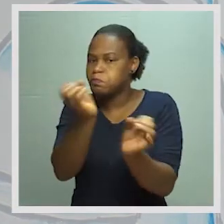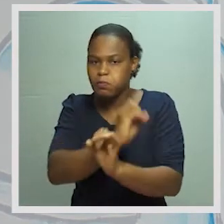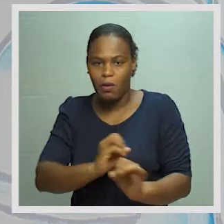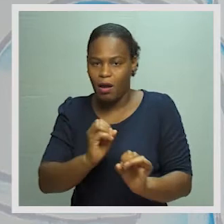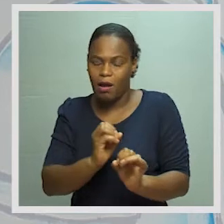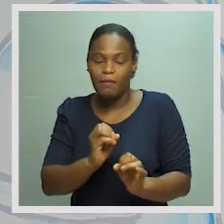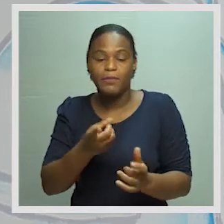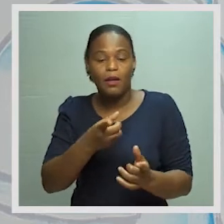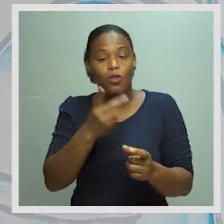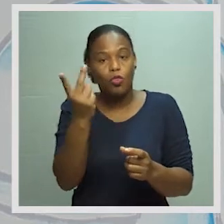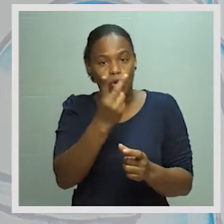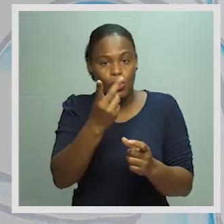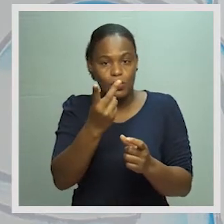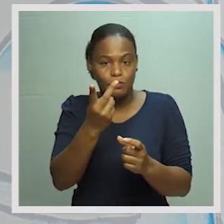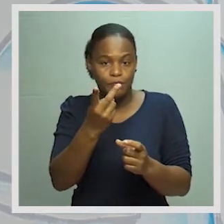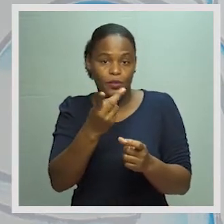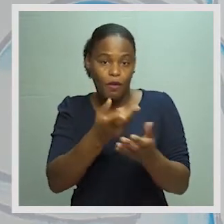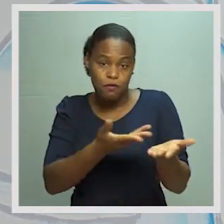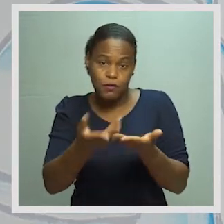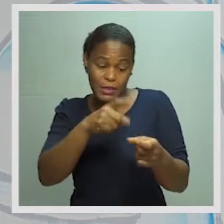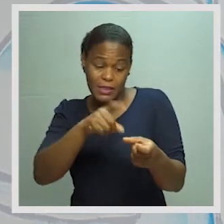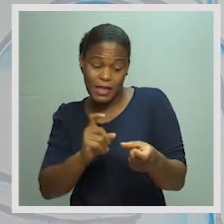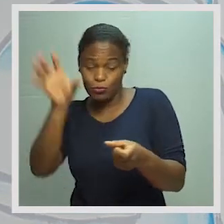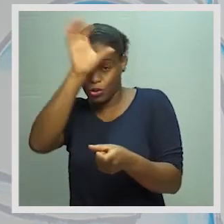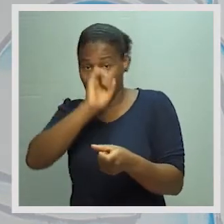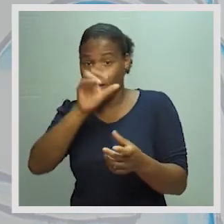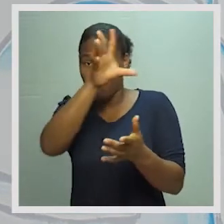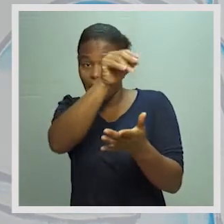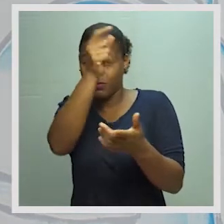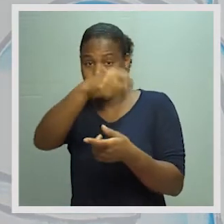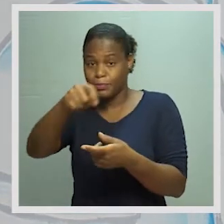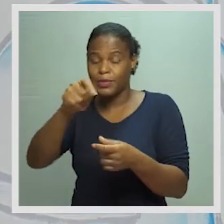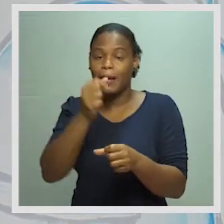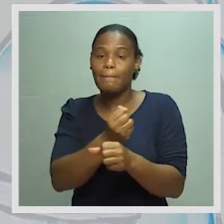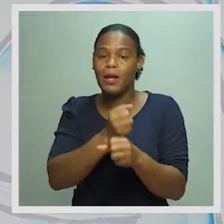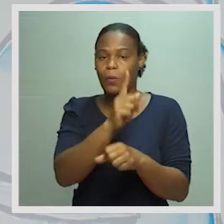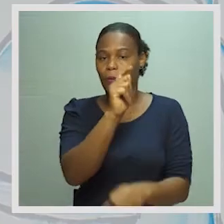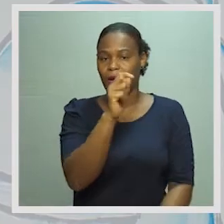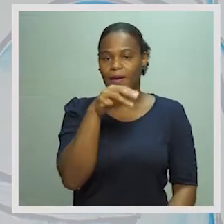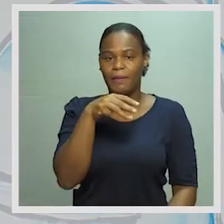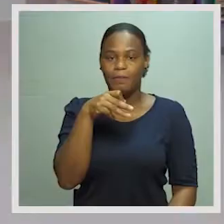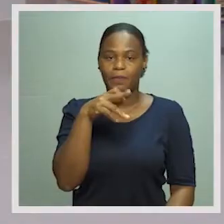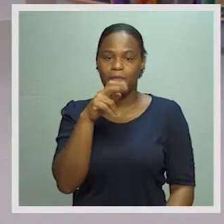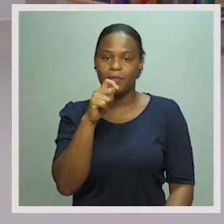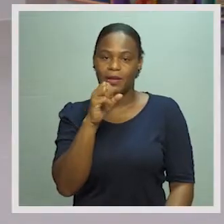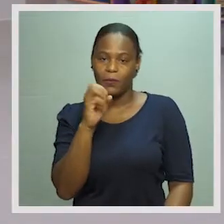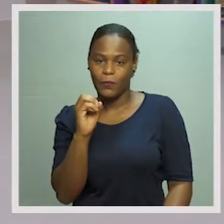colocar estes dois fluxos de saída do Estado em empregos. Vamos lá, a conta do Estado.